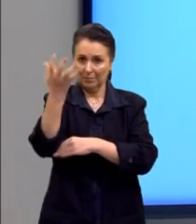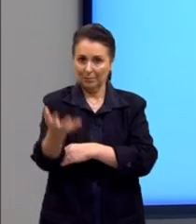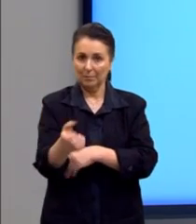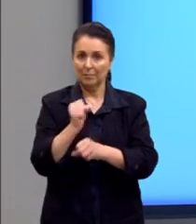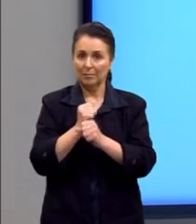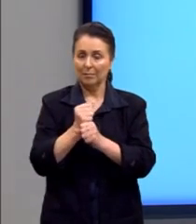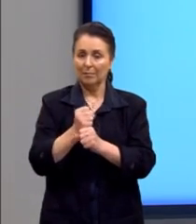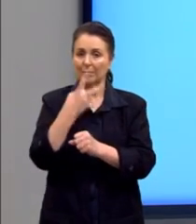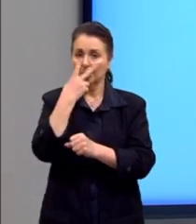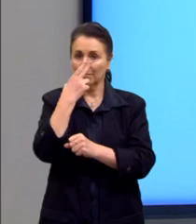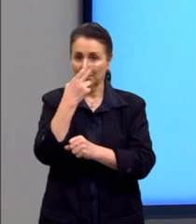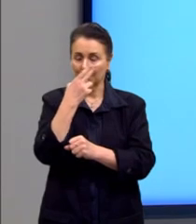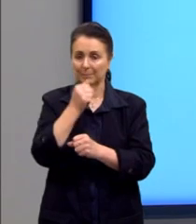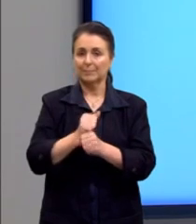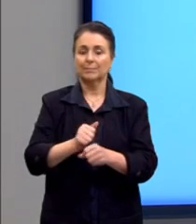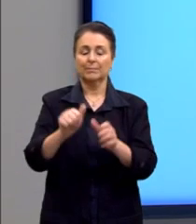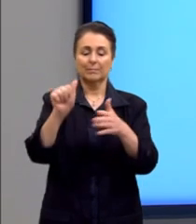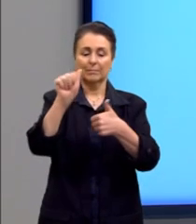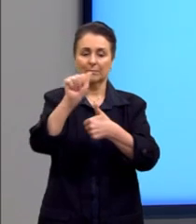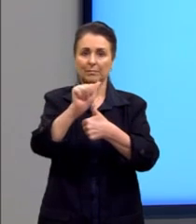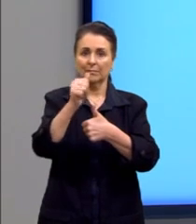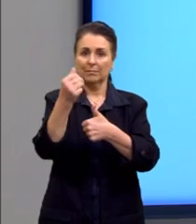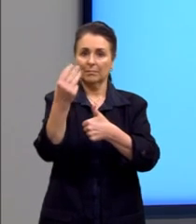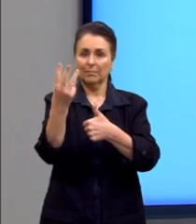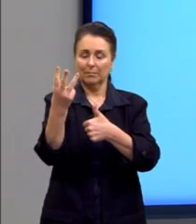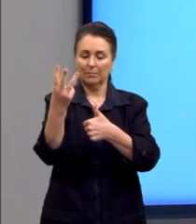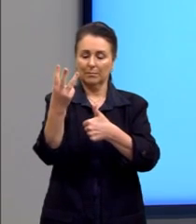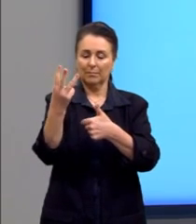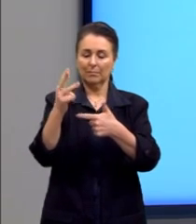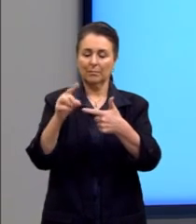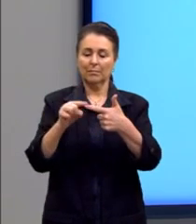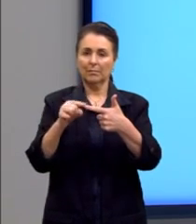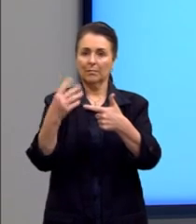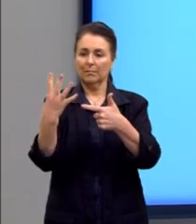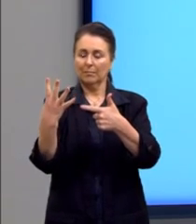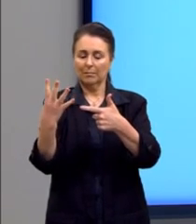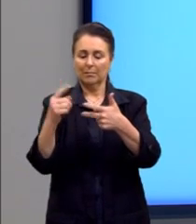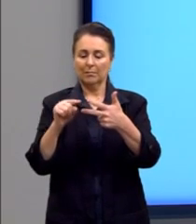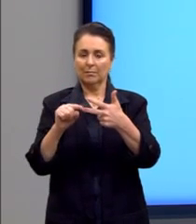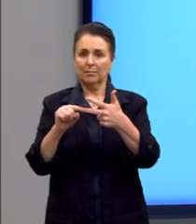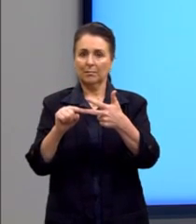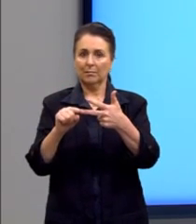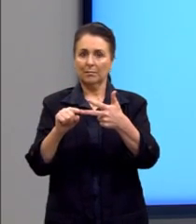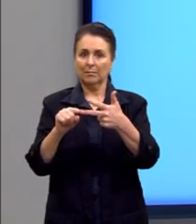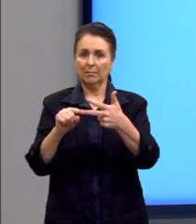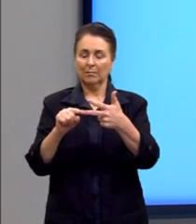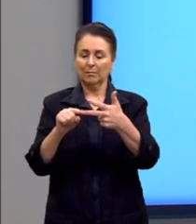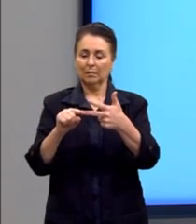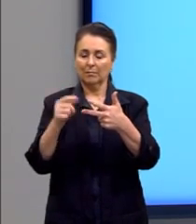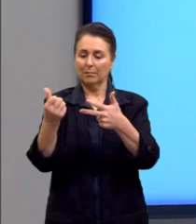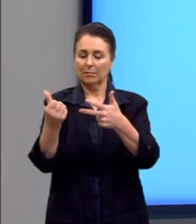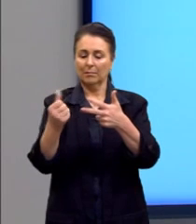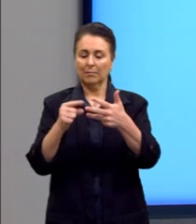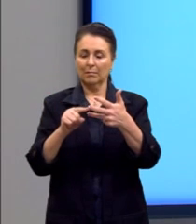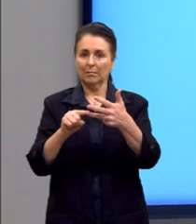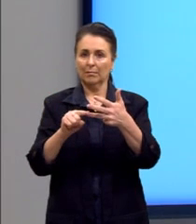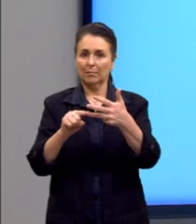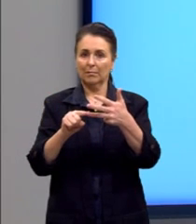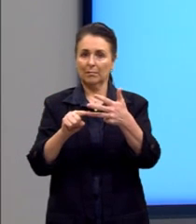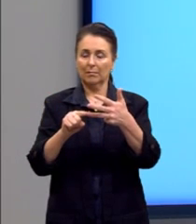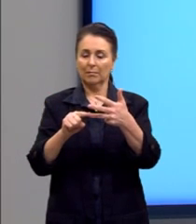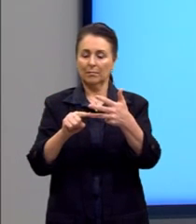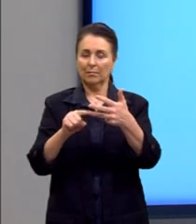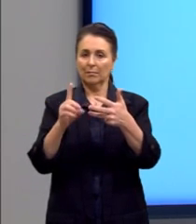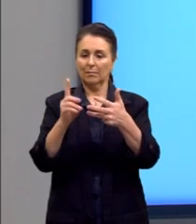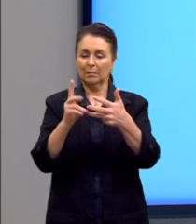a letra A, 3 anos, letra B, 4, letra C, 6, letra